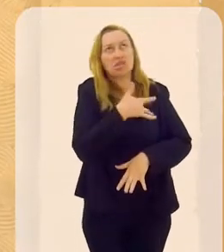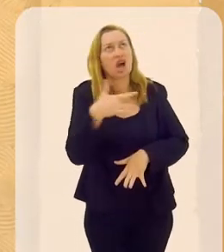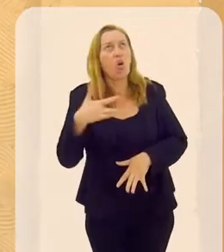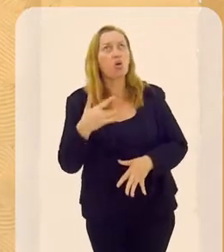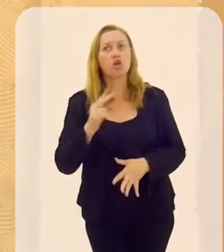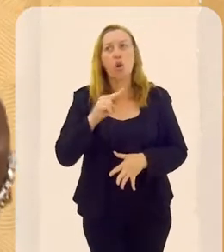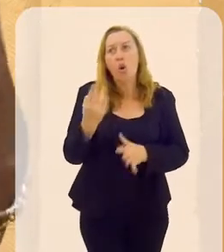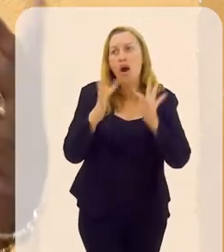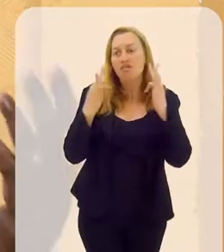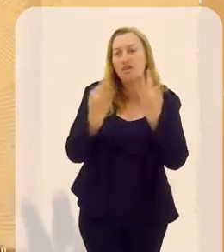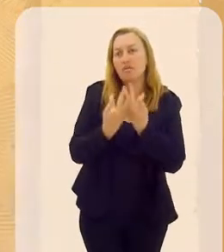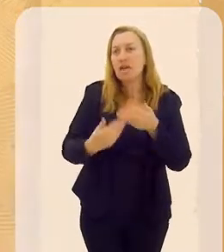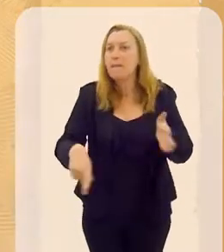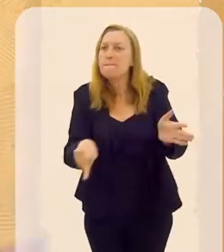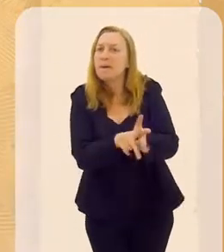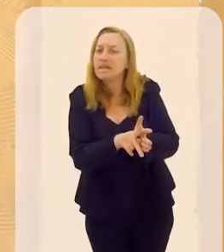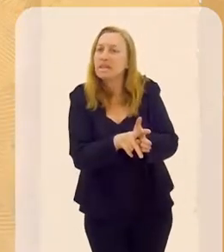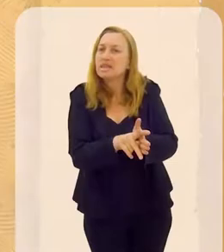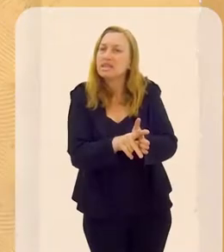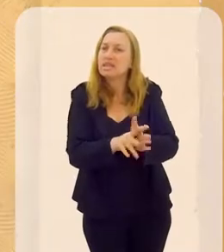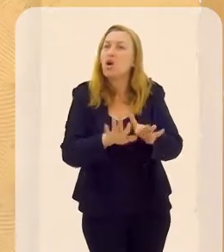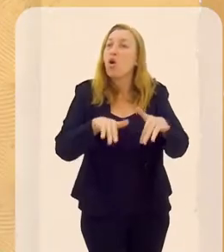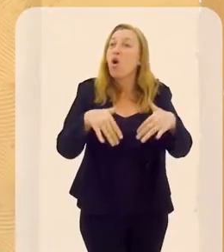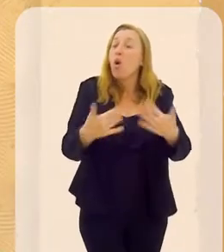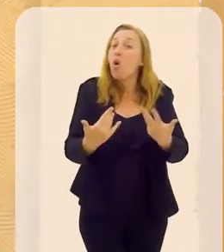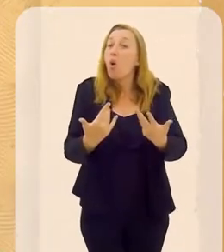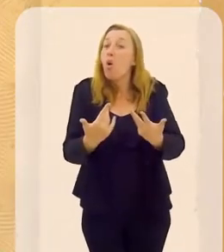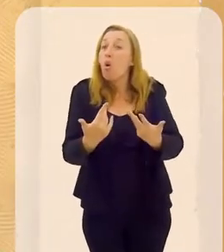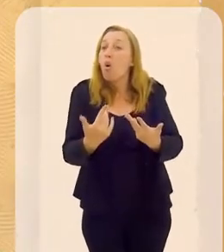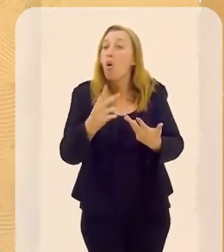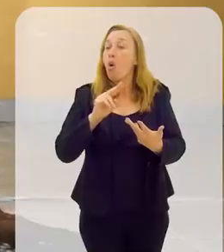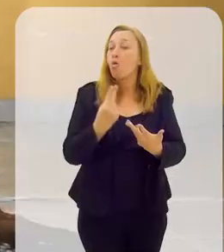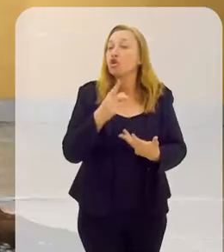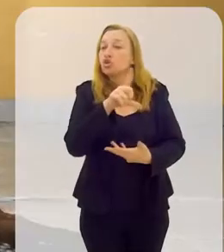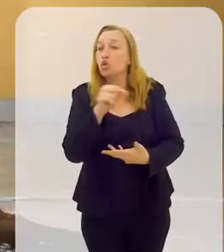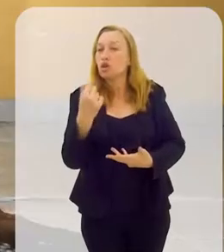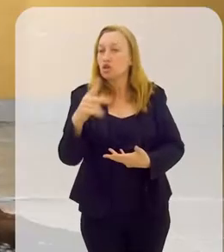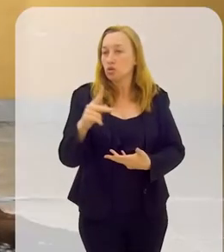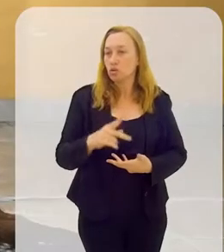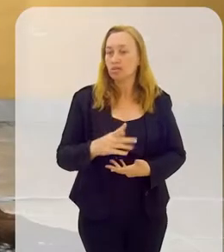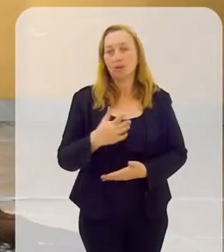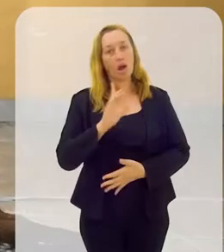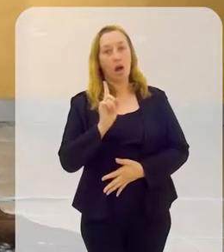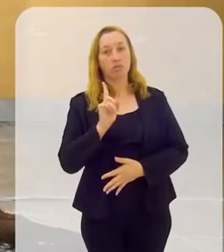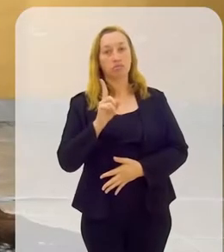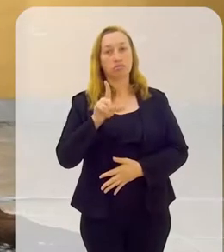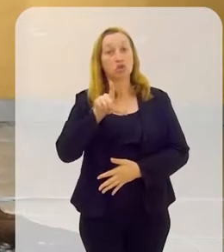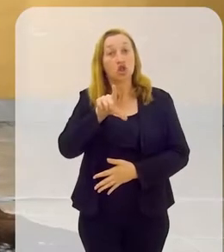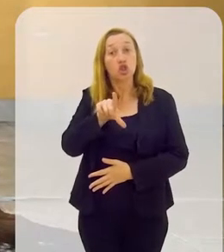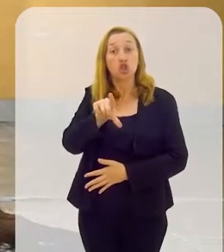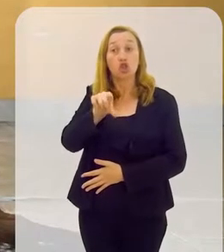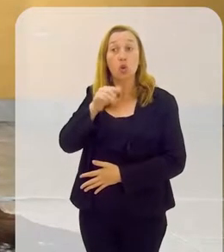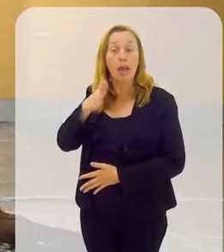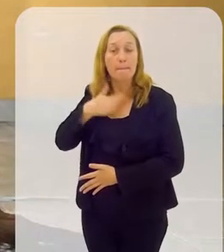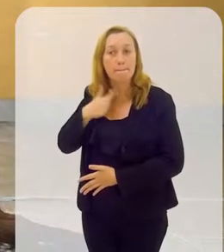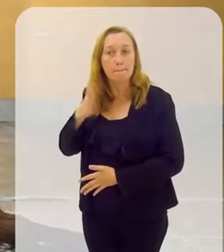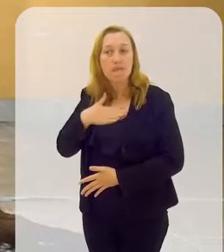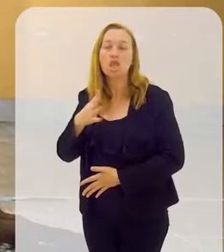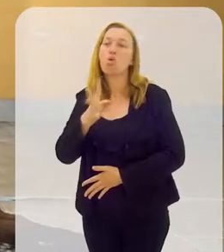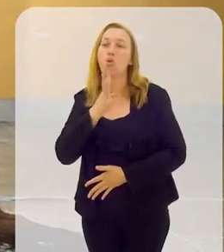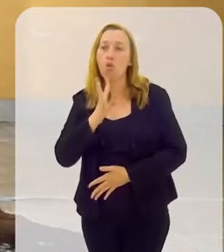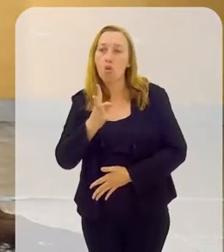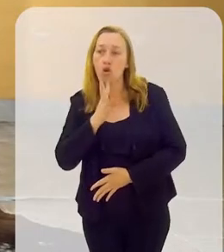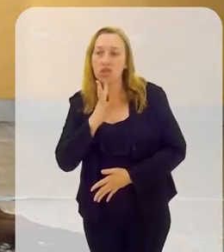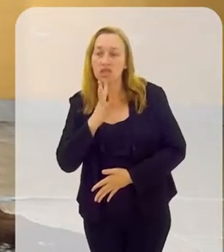de saúde ou a família pertencia ou foi uma opção sua? Não, fui, foi uma opção minha. Eu conheci a